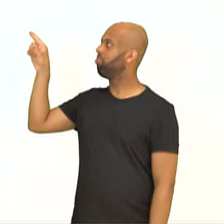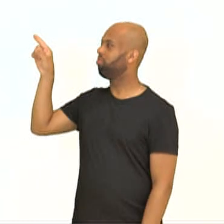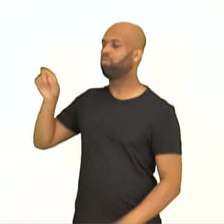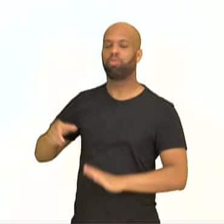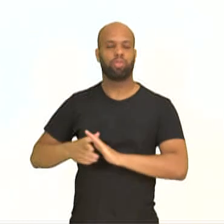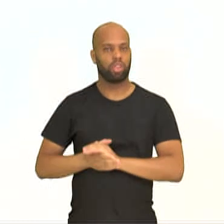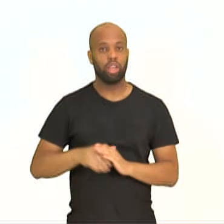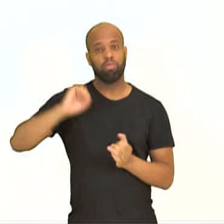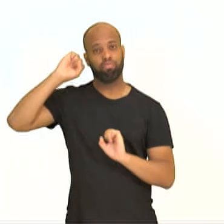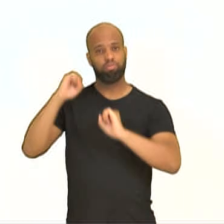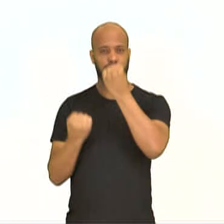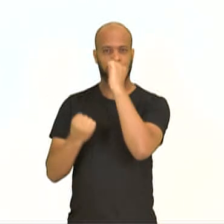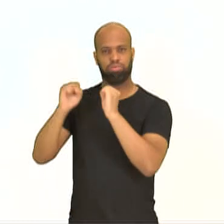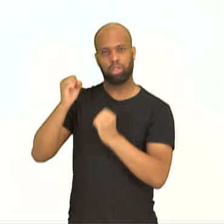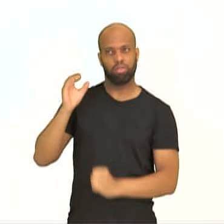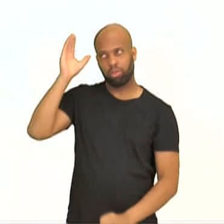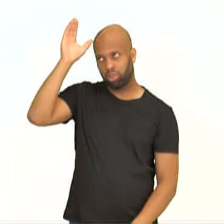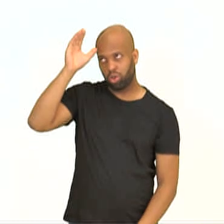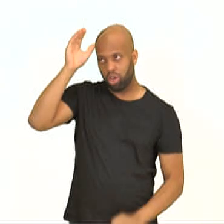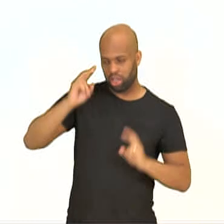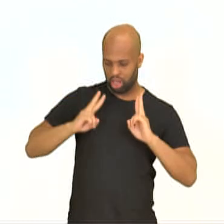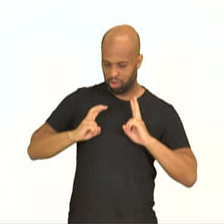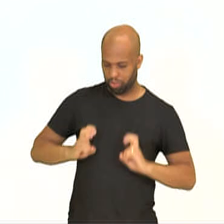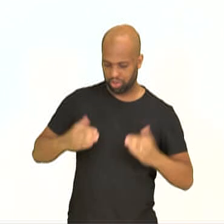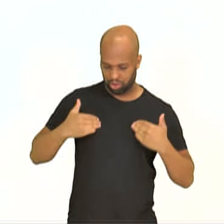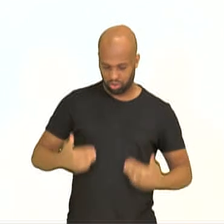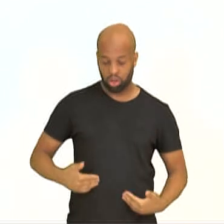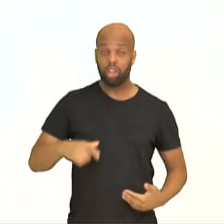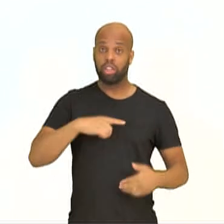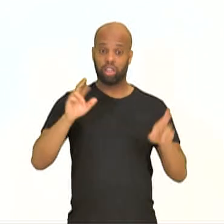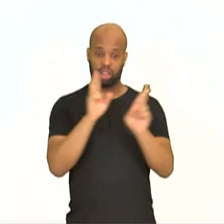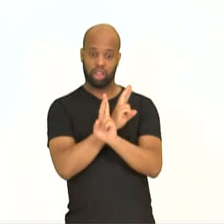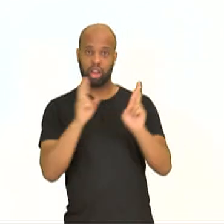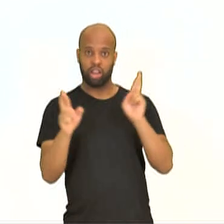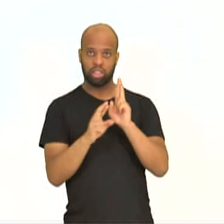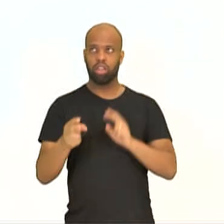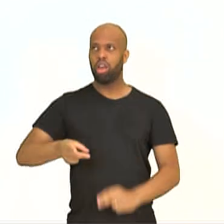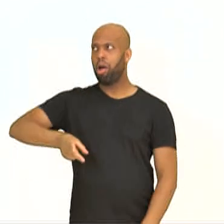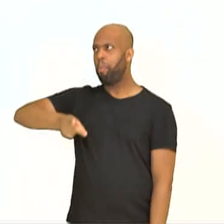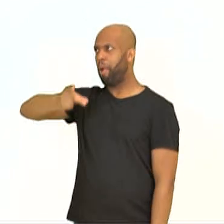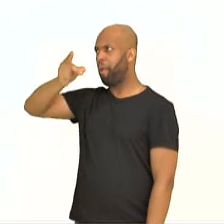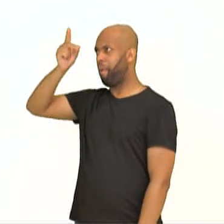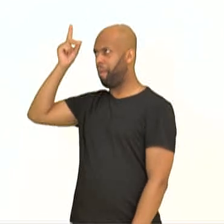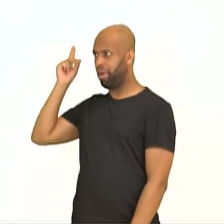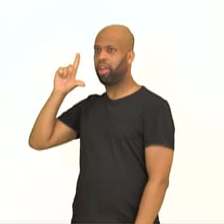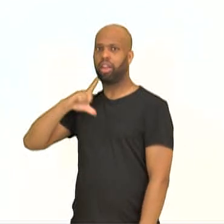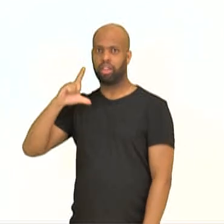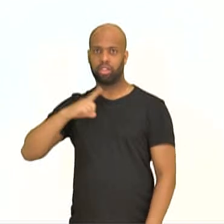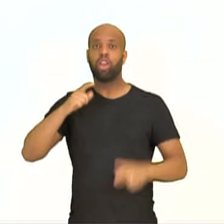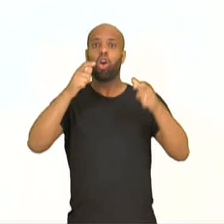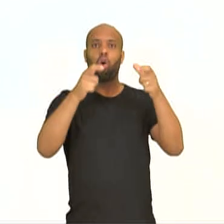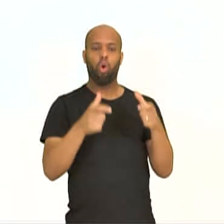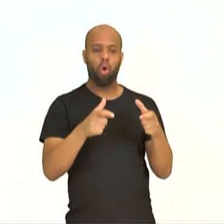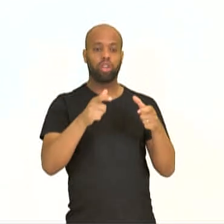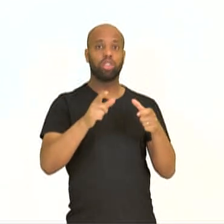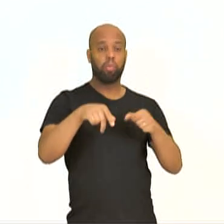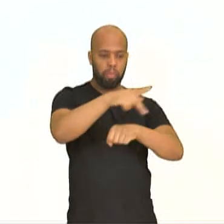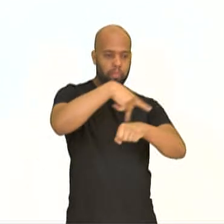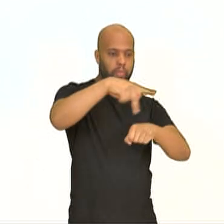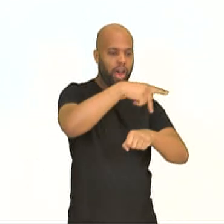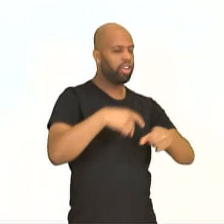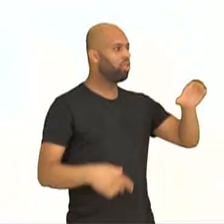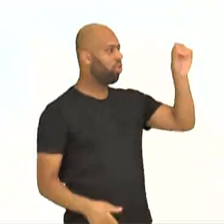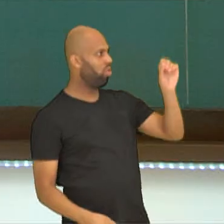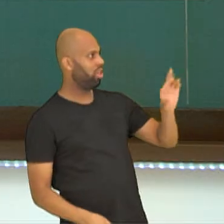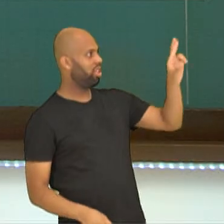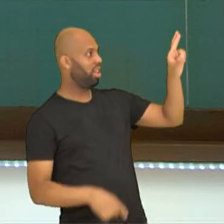de conscientização corporal, então? Ela está associada com práticas milenares que tiveram origem lá nos países orientais. Então,